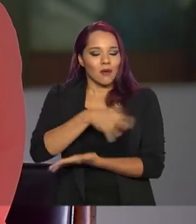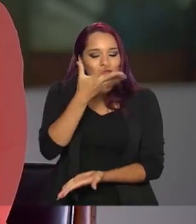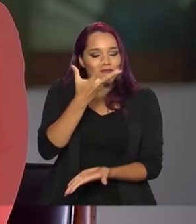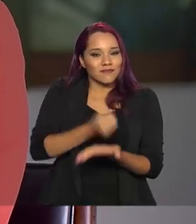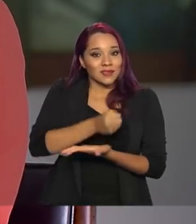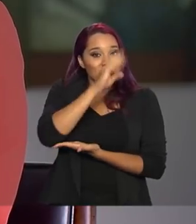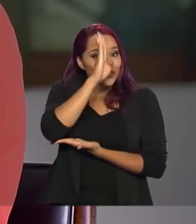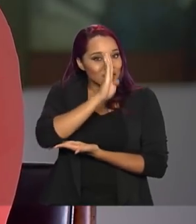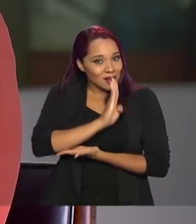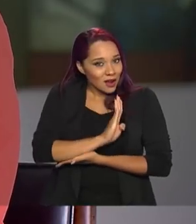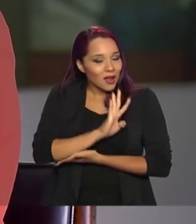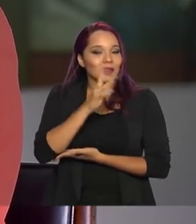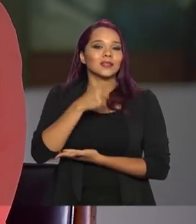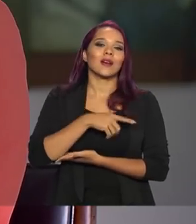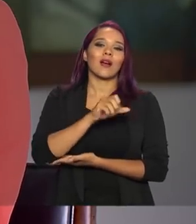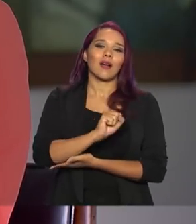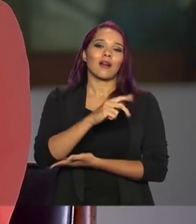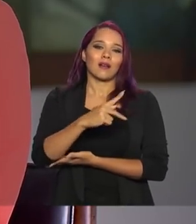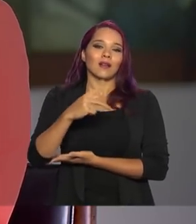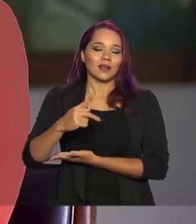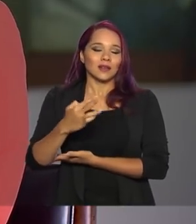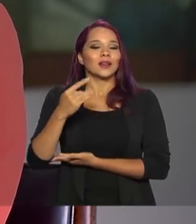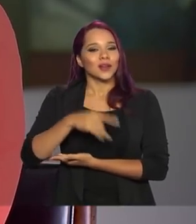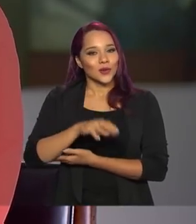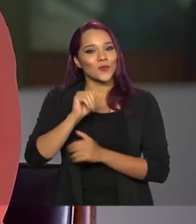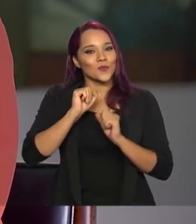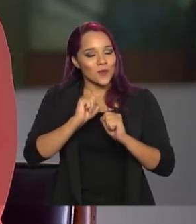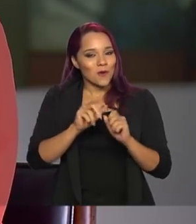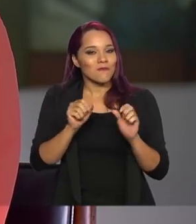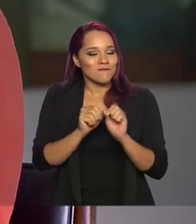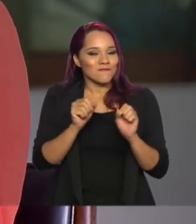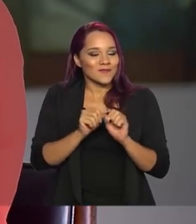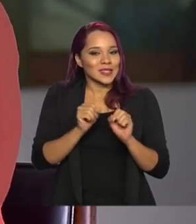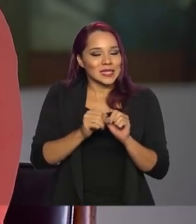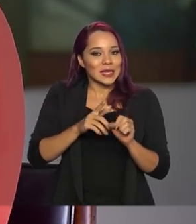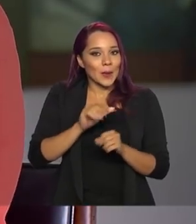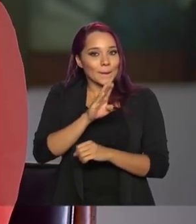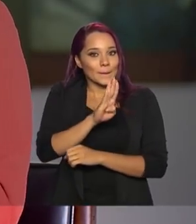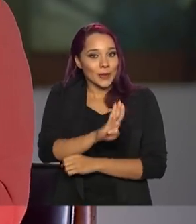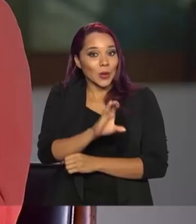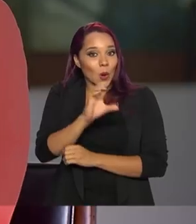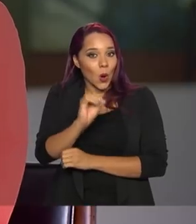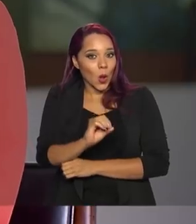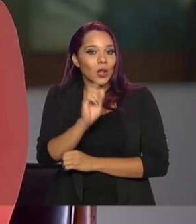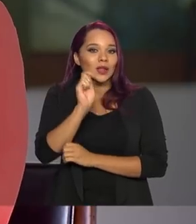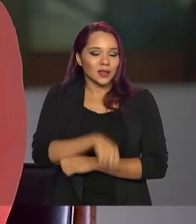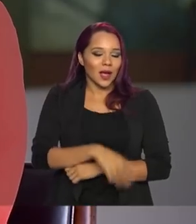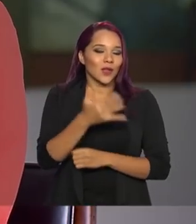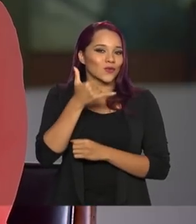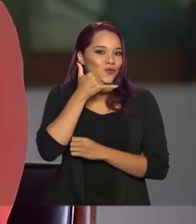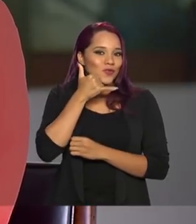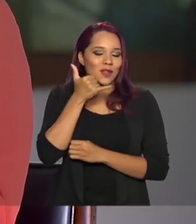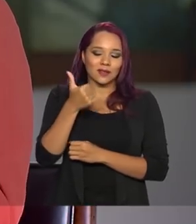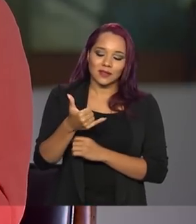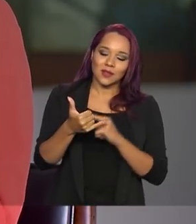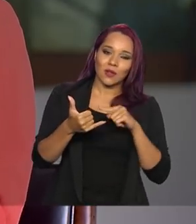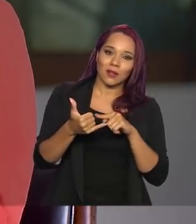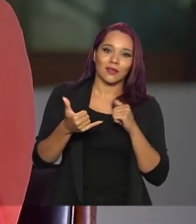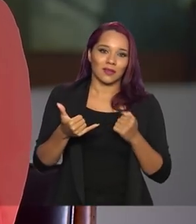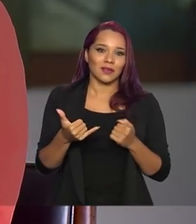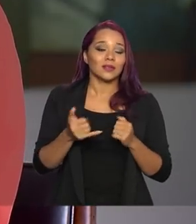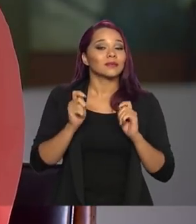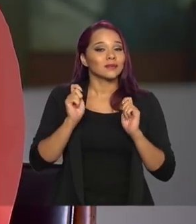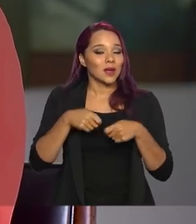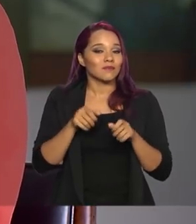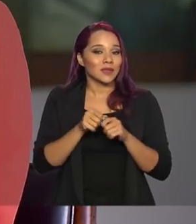gratuitamente o aplicativo e ela vai poder fazer a sua ocorrência, a sua denúncia, ali no seu próprio celular. Então, ela vai